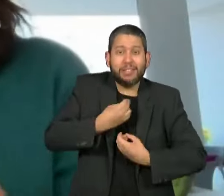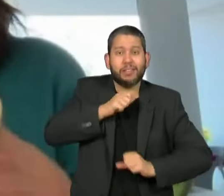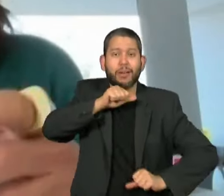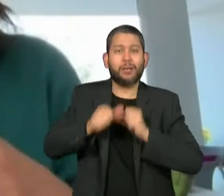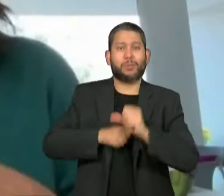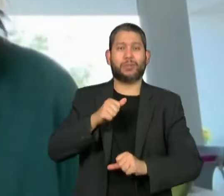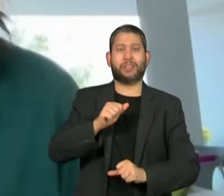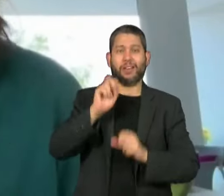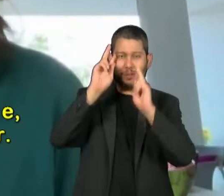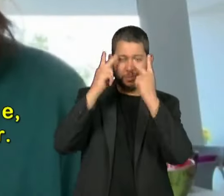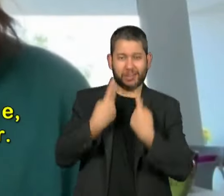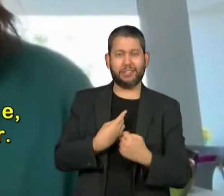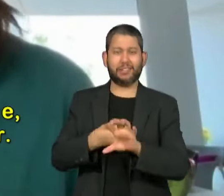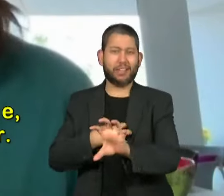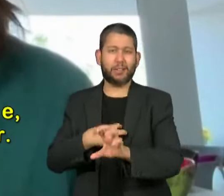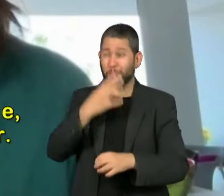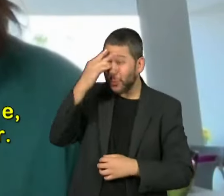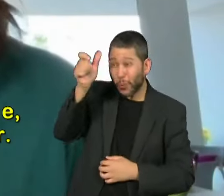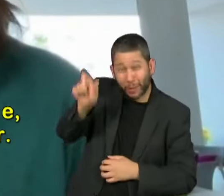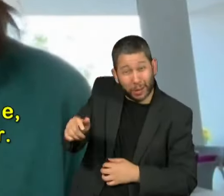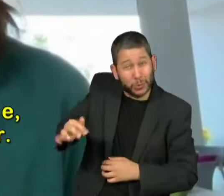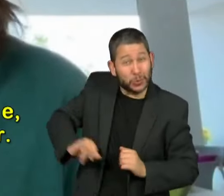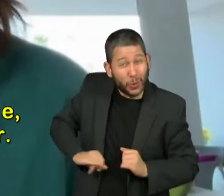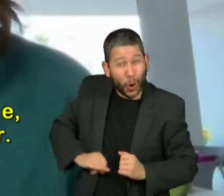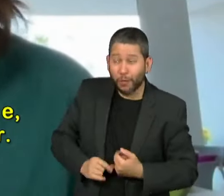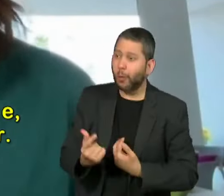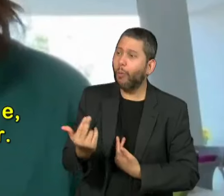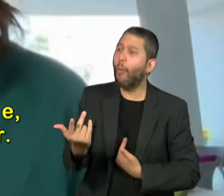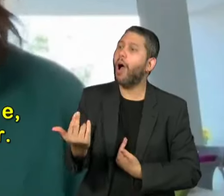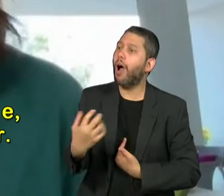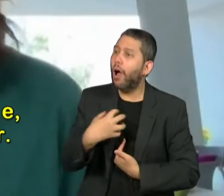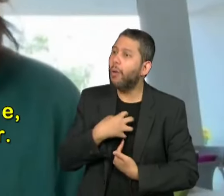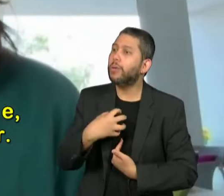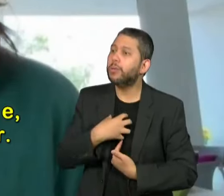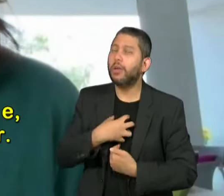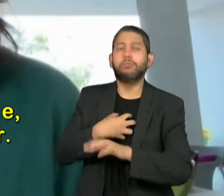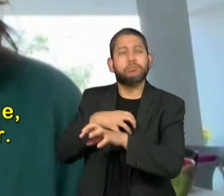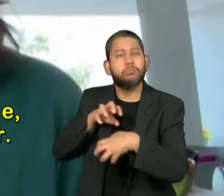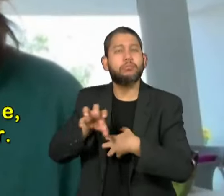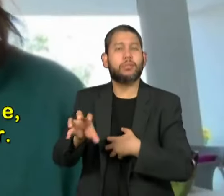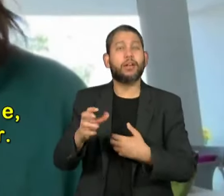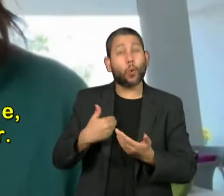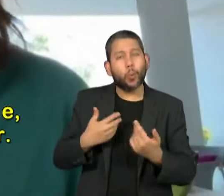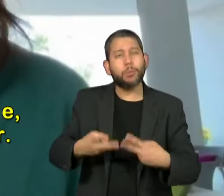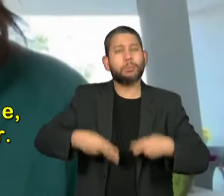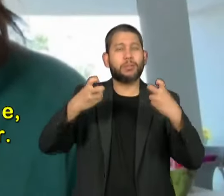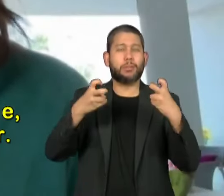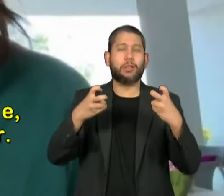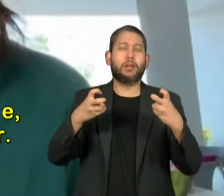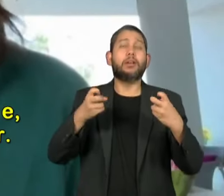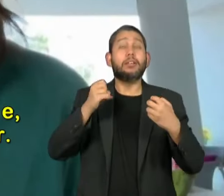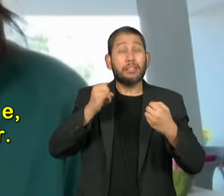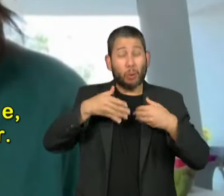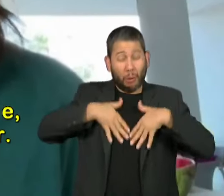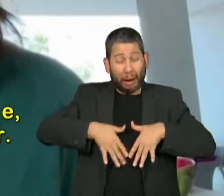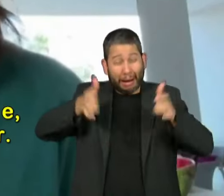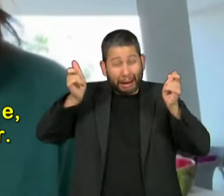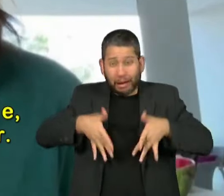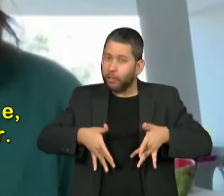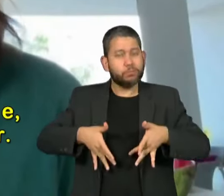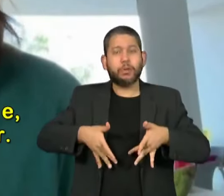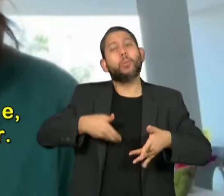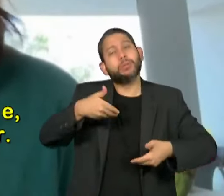o dolor dos outros. E eu acho que essa é a resposta mais sana, e a que, por fortuna, a maioria das pessoas